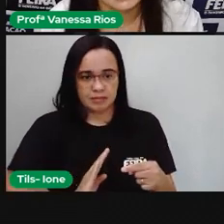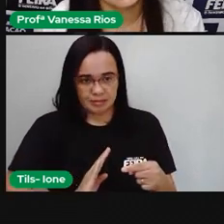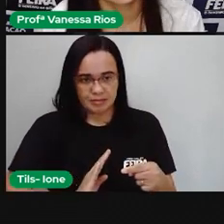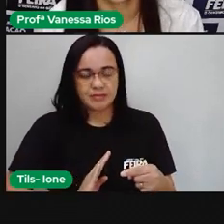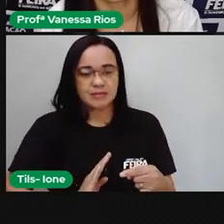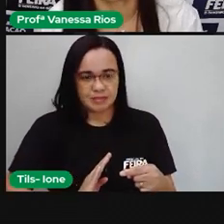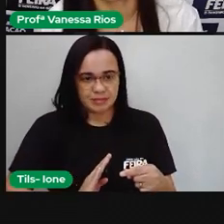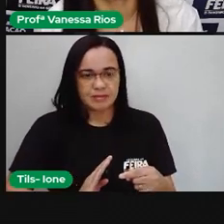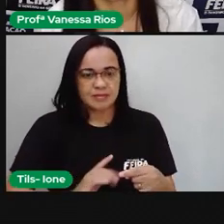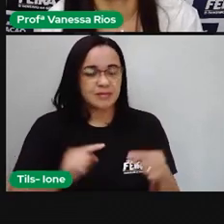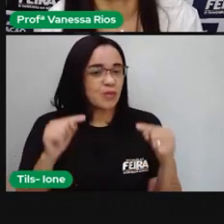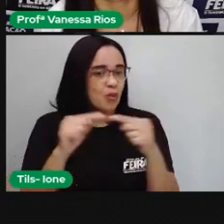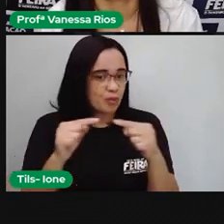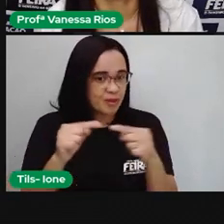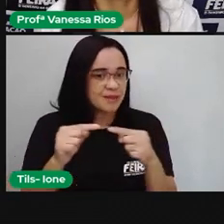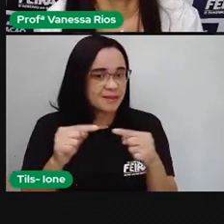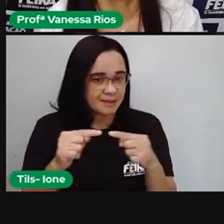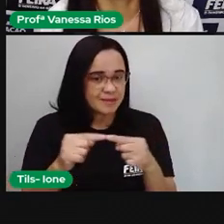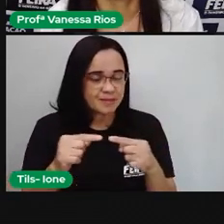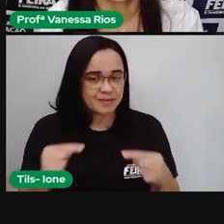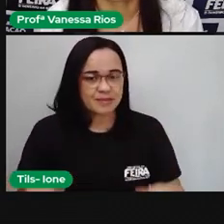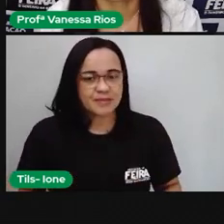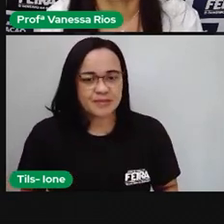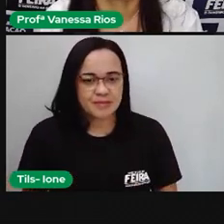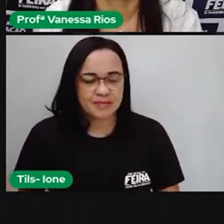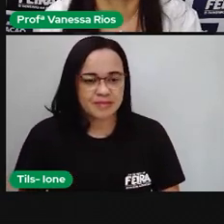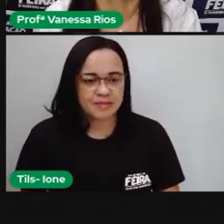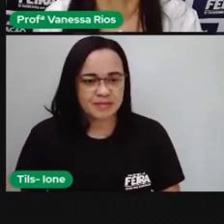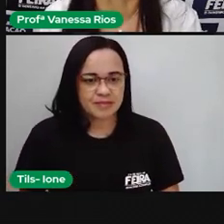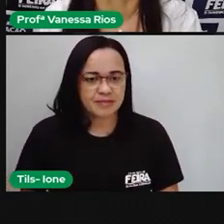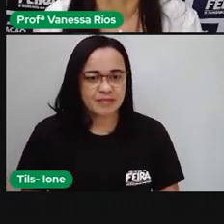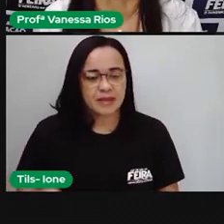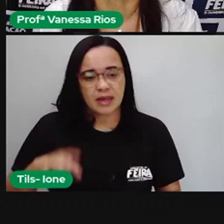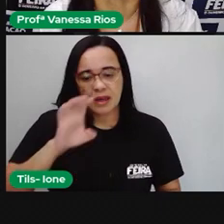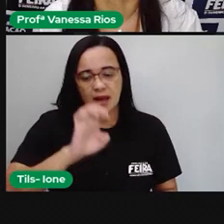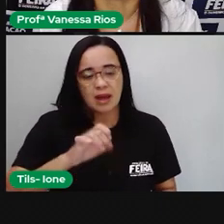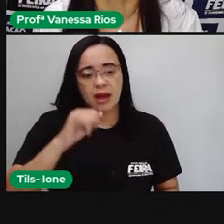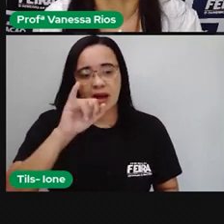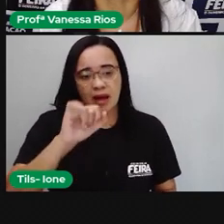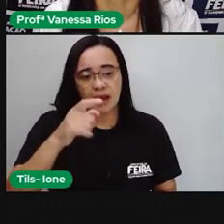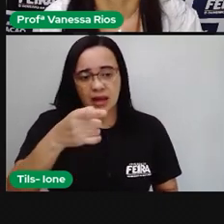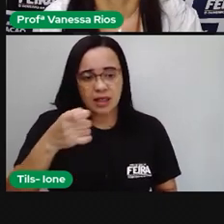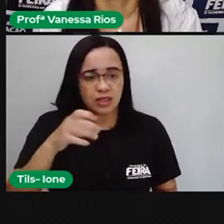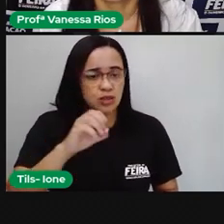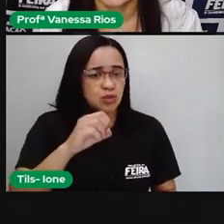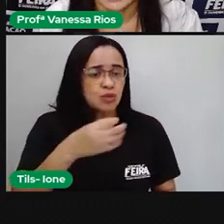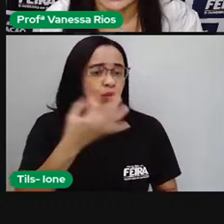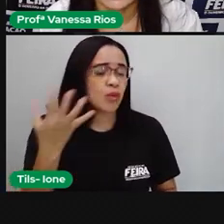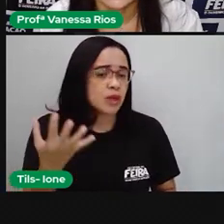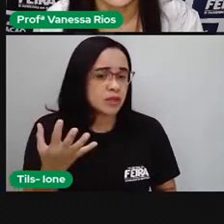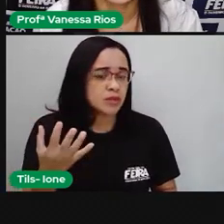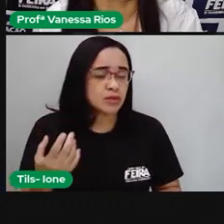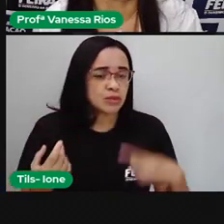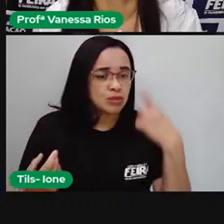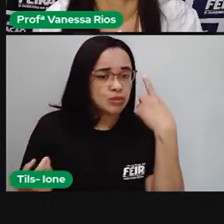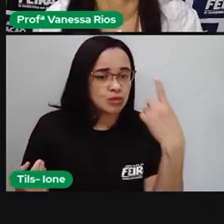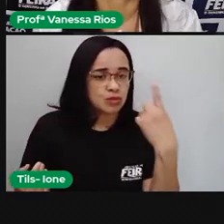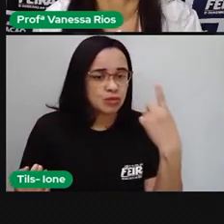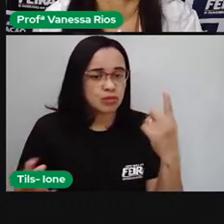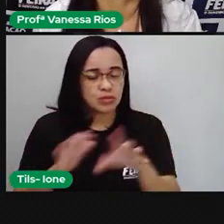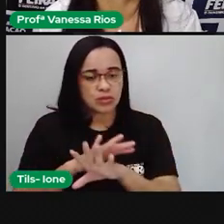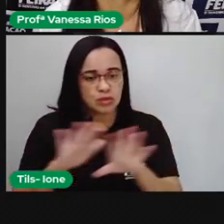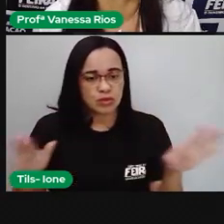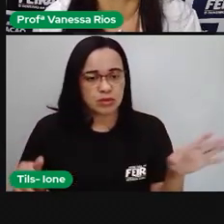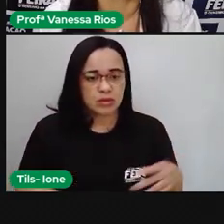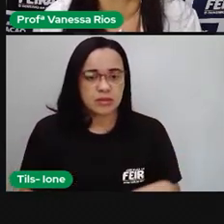Simétrico. Então, possui simetria. Quantos eixos a gente conseguiu utilizar naquela imagem? Um eixo só de simetria.